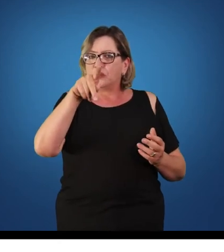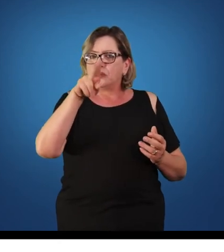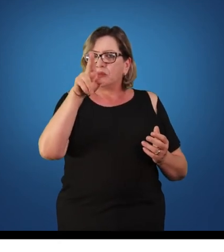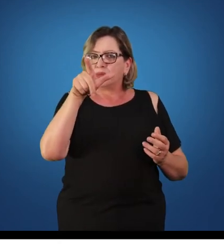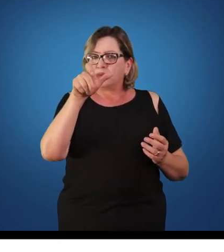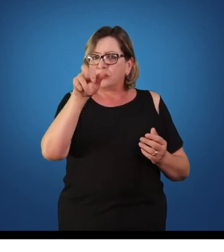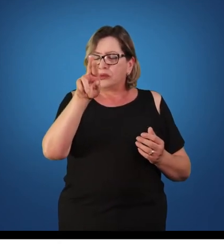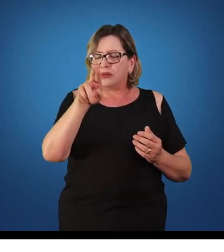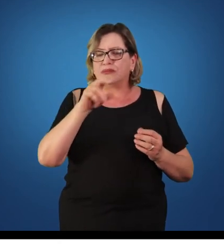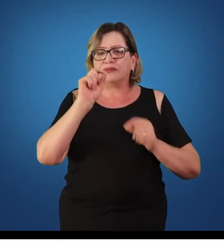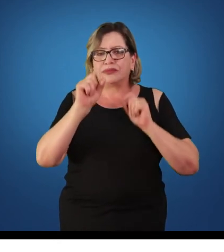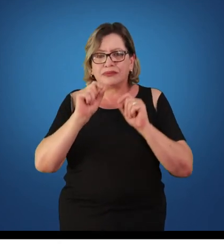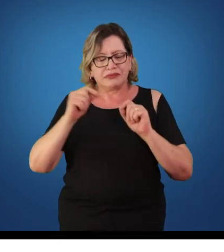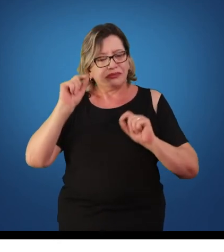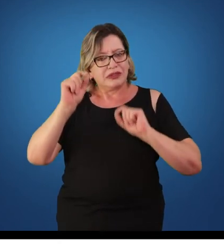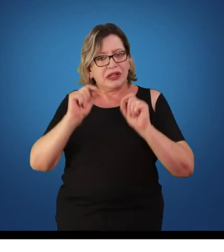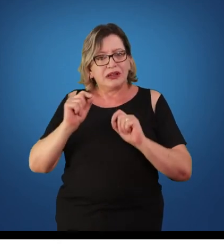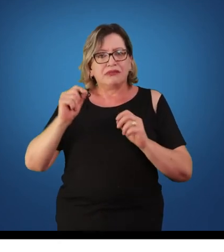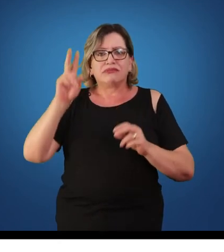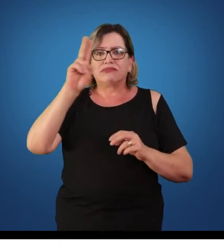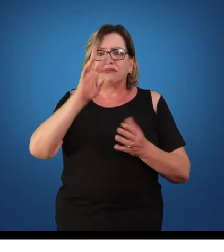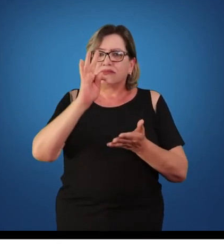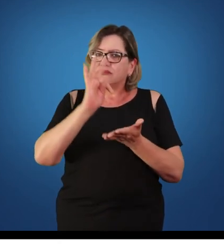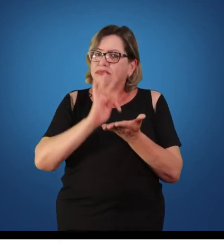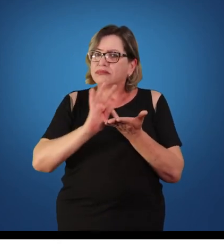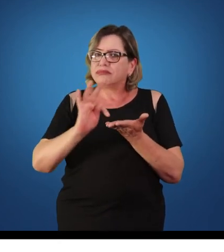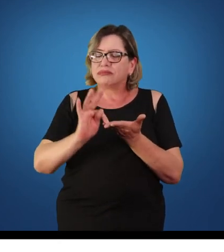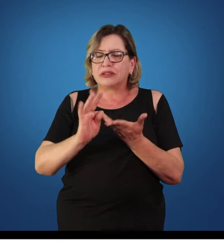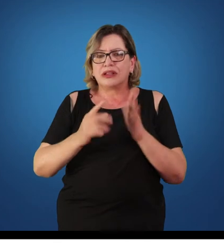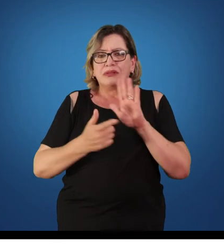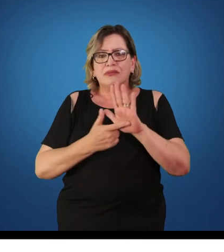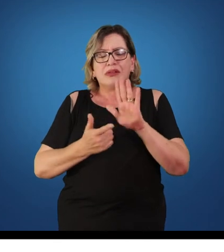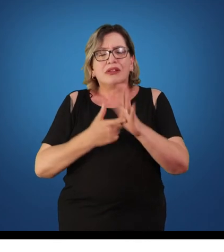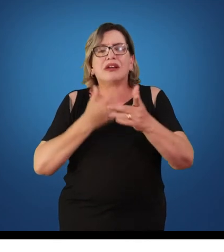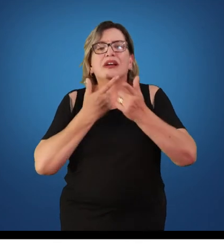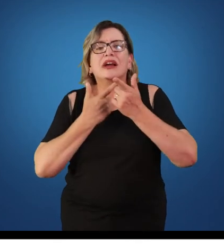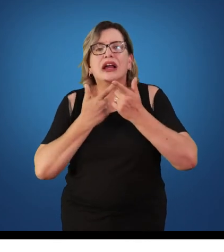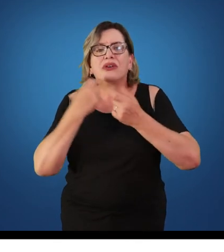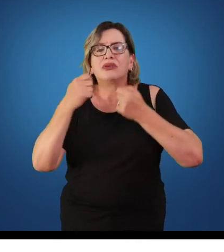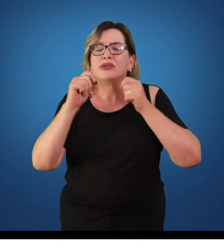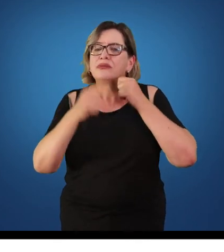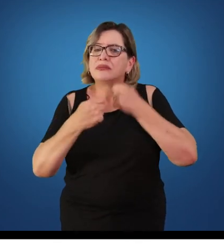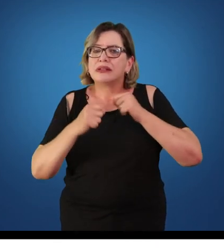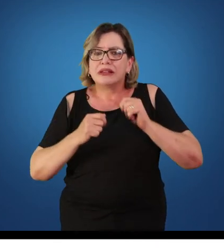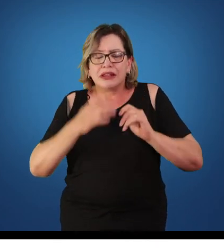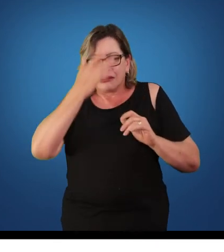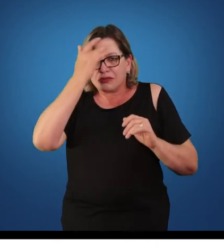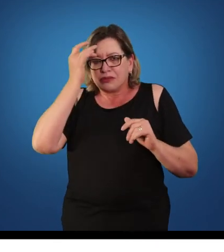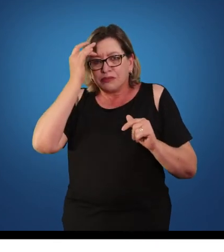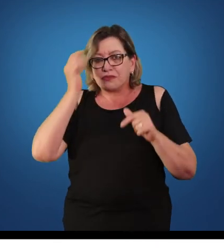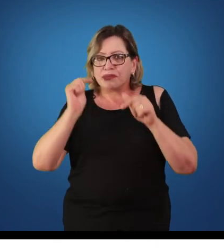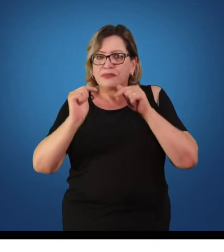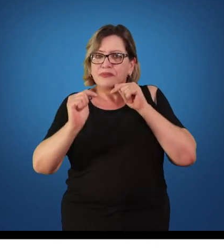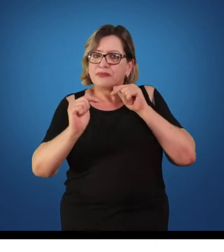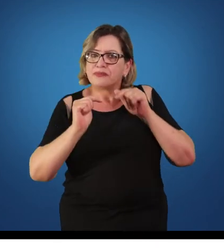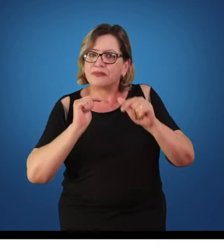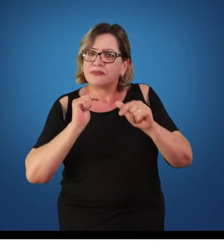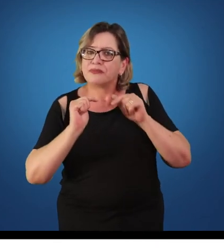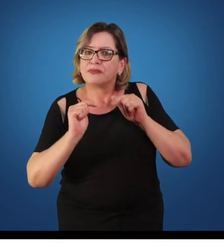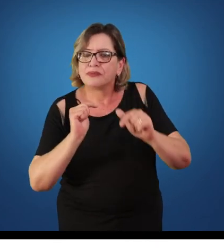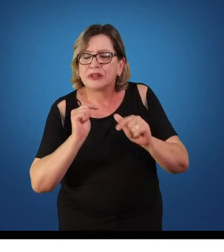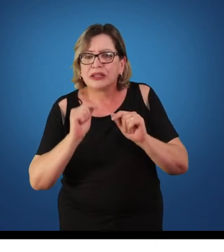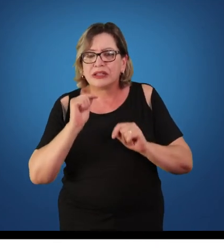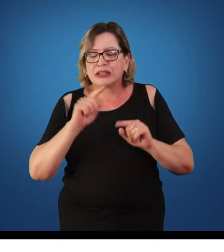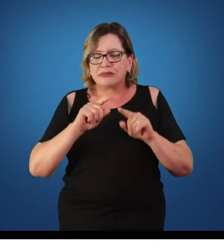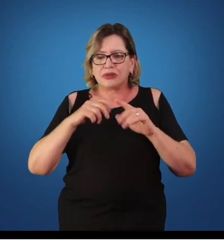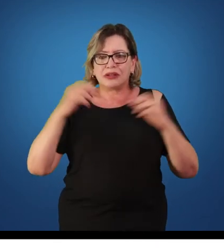Essa tendência é marcada pelos anseios operários que estavam em ascensão e a educação física passa a se